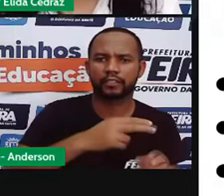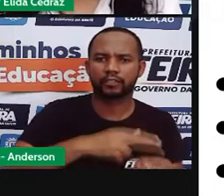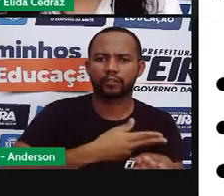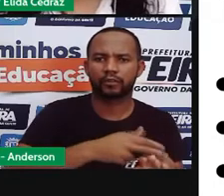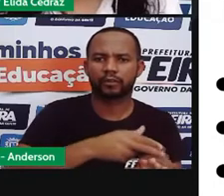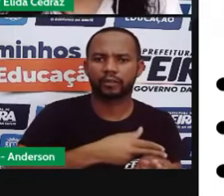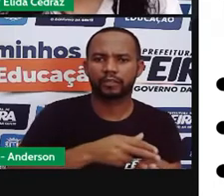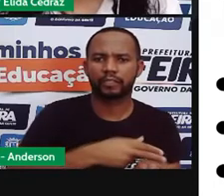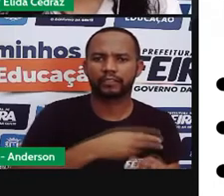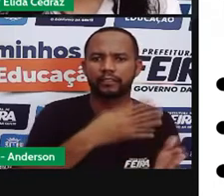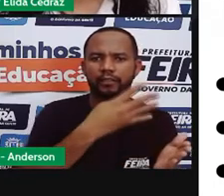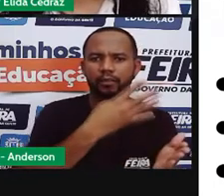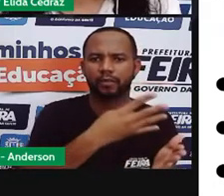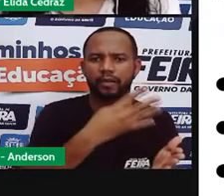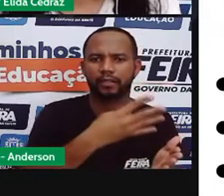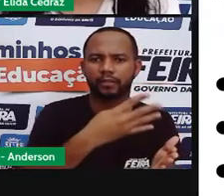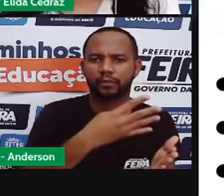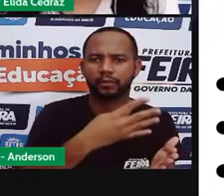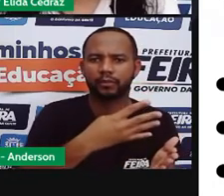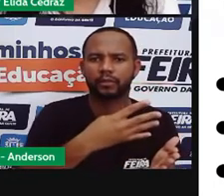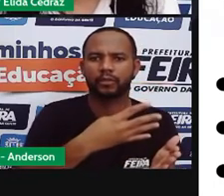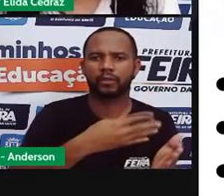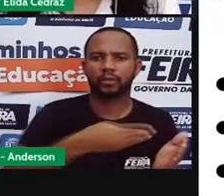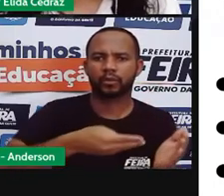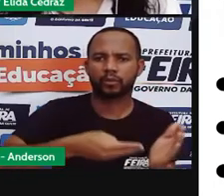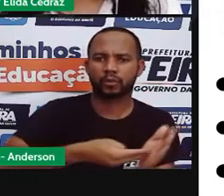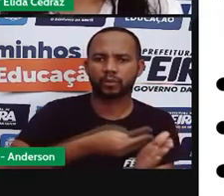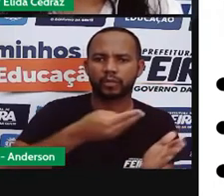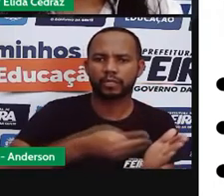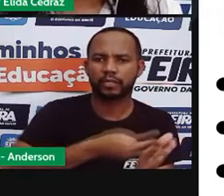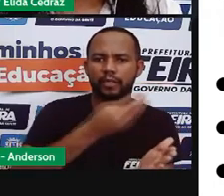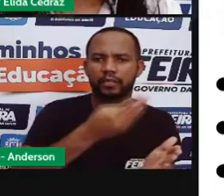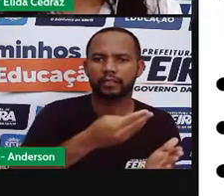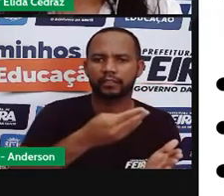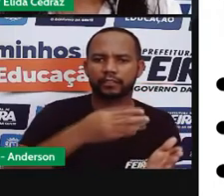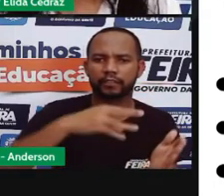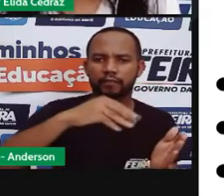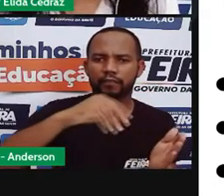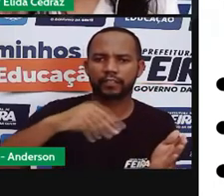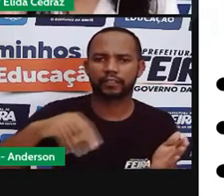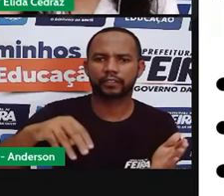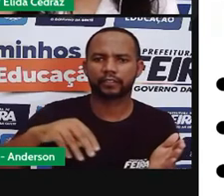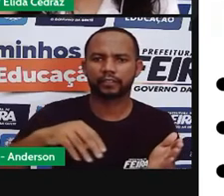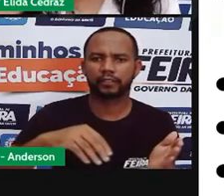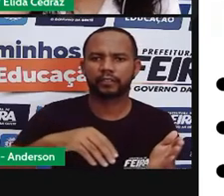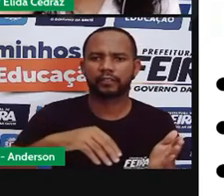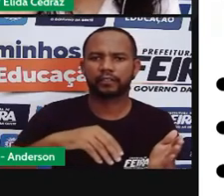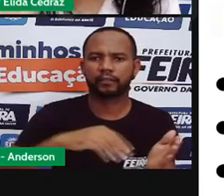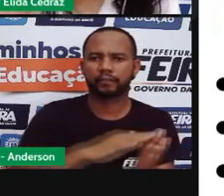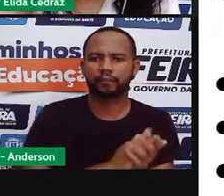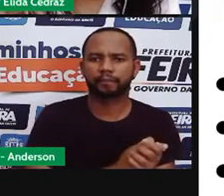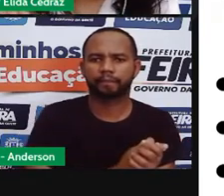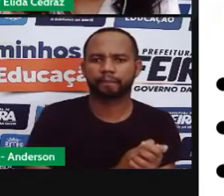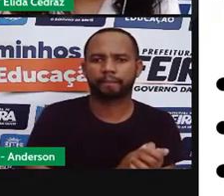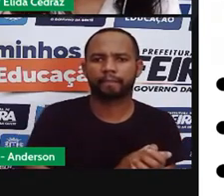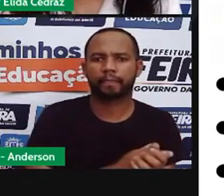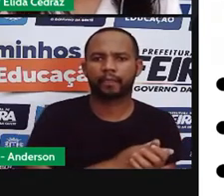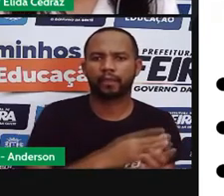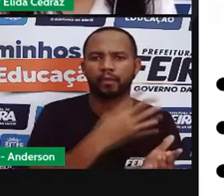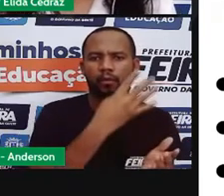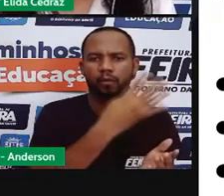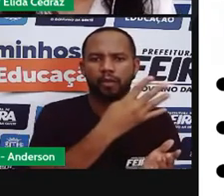farinha de trigo com fermento e quatro colheres rasas de açúcar. Nessa ordem,